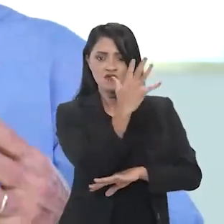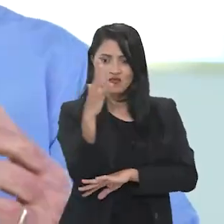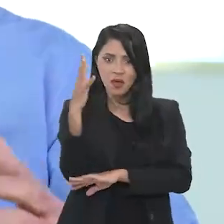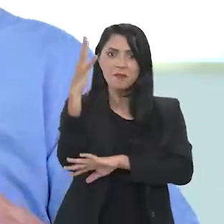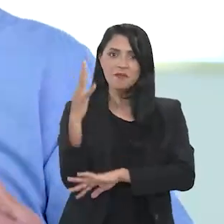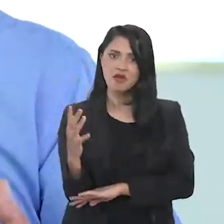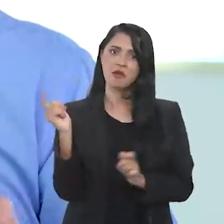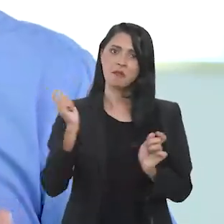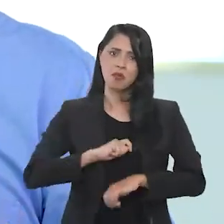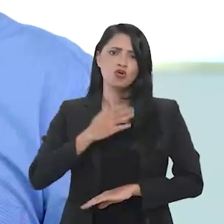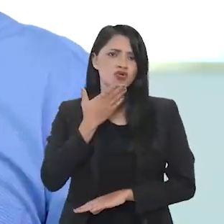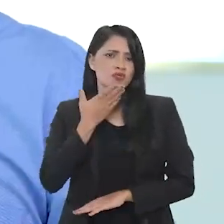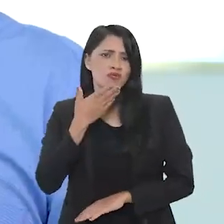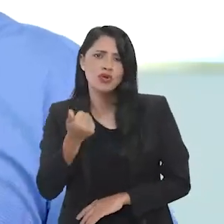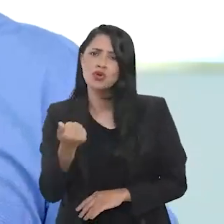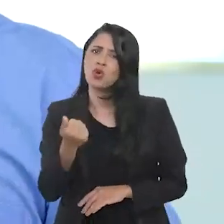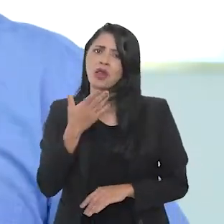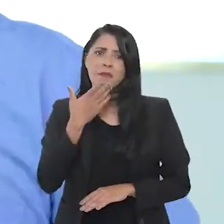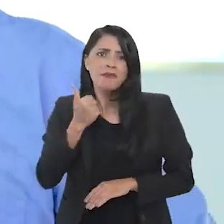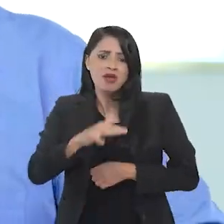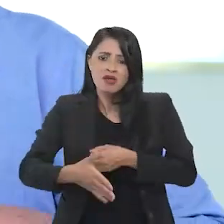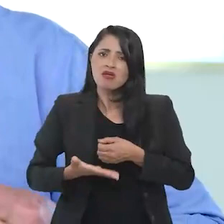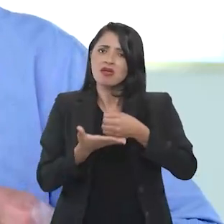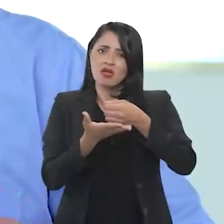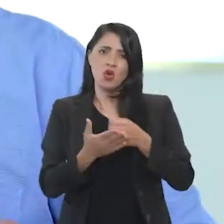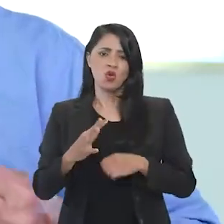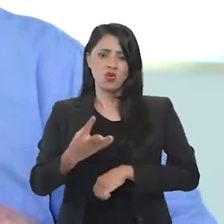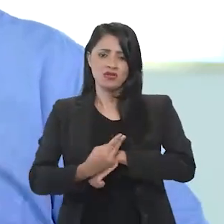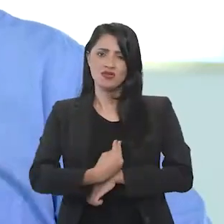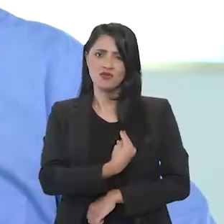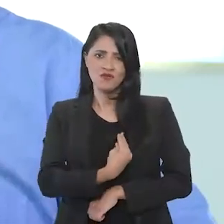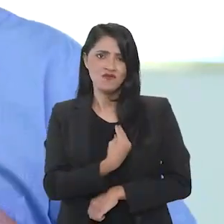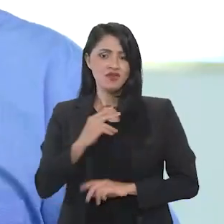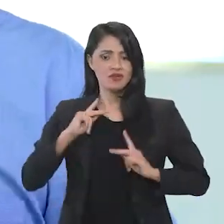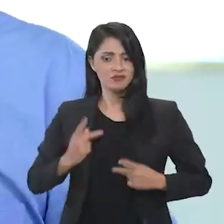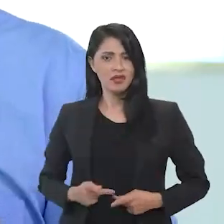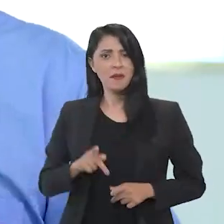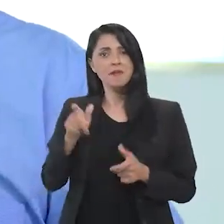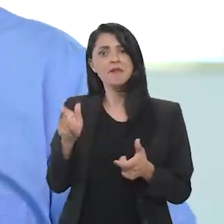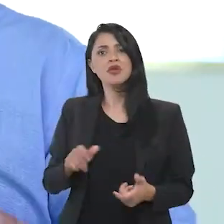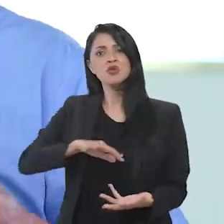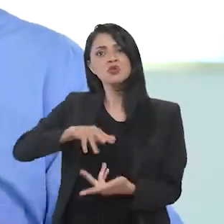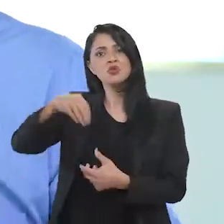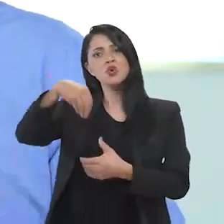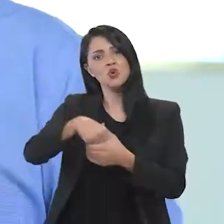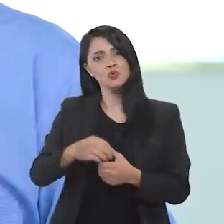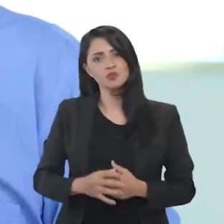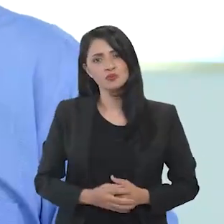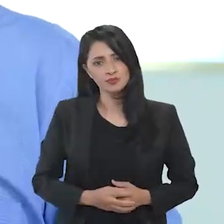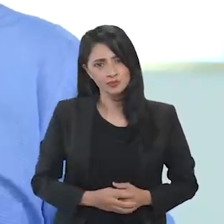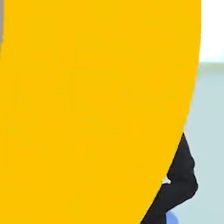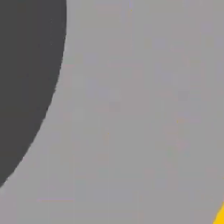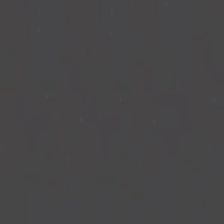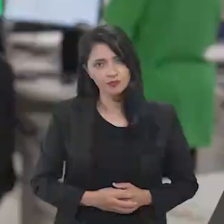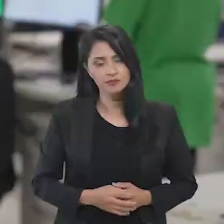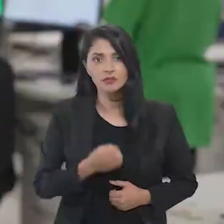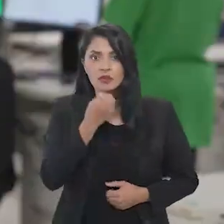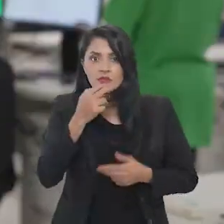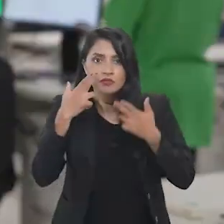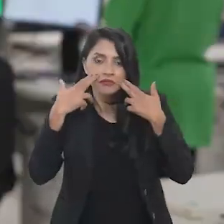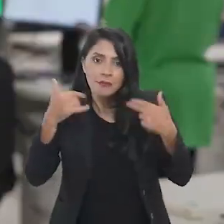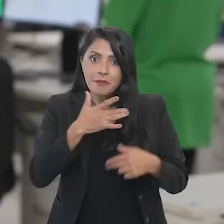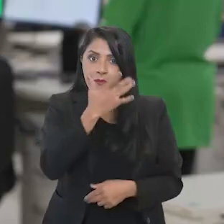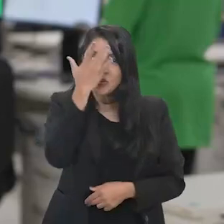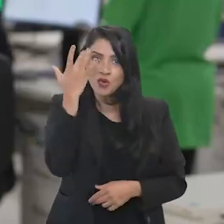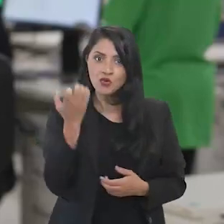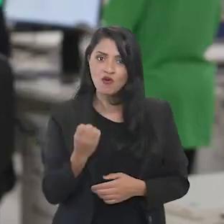a nossa floresta ficando em pé, a pode melhorar e dar sustentabilidade à qualidade de vida do ser humano no planeta Terra. Boa